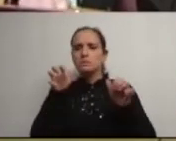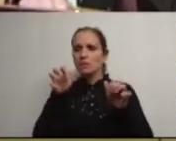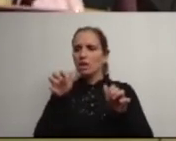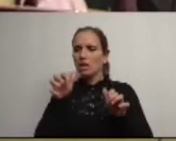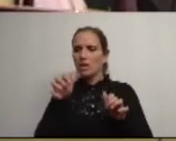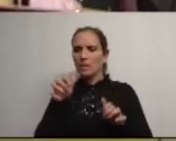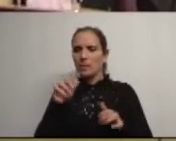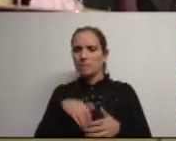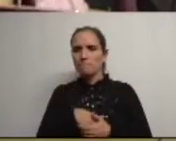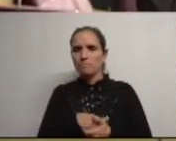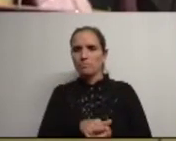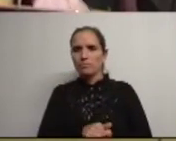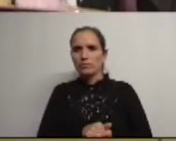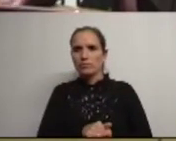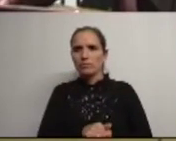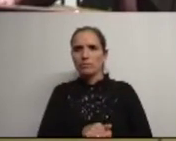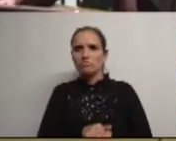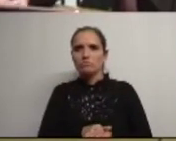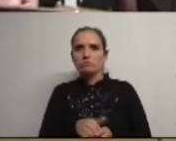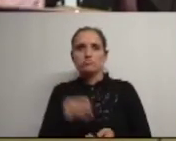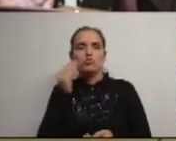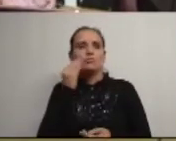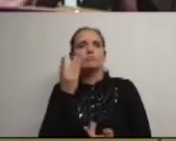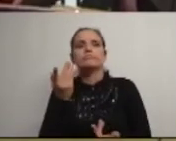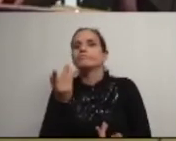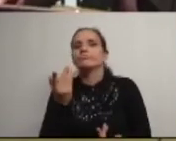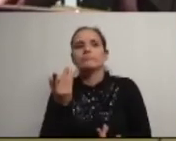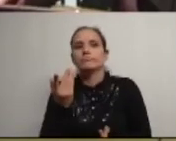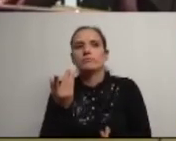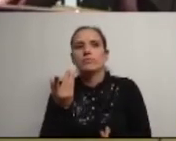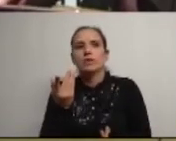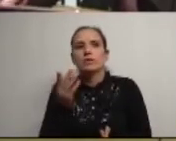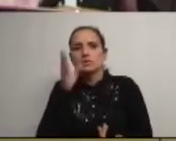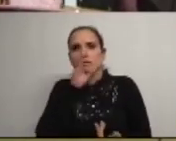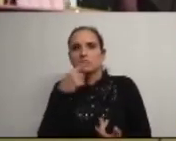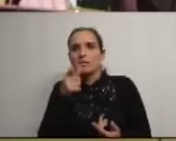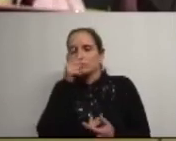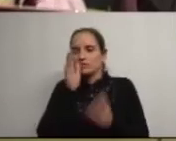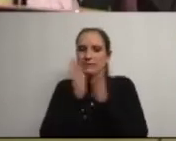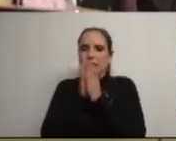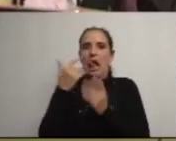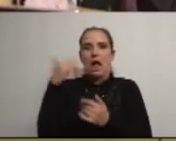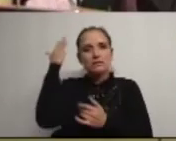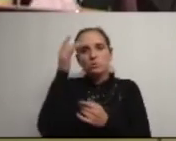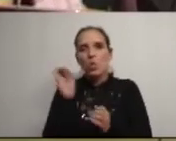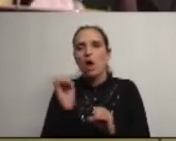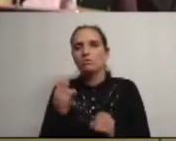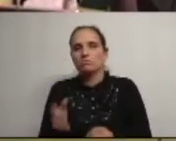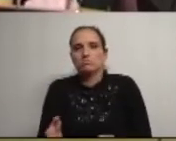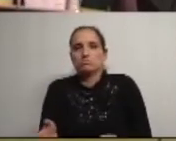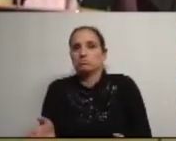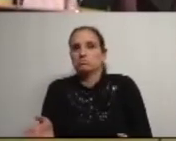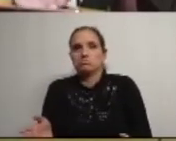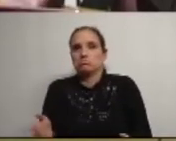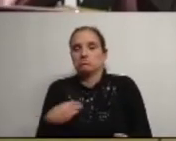Municipal é frequentada e se tem virgens ou menos virgens isso não cai aqui não